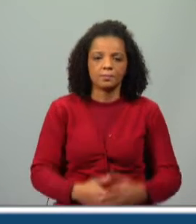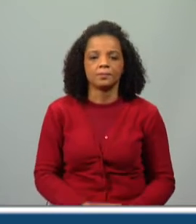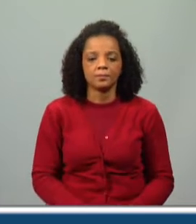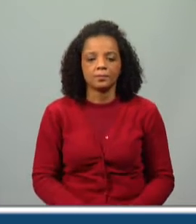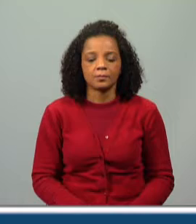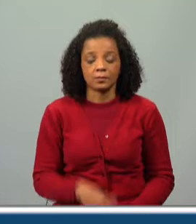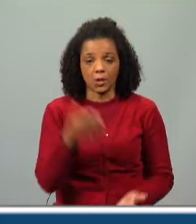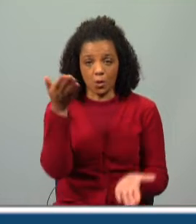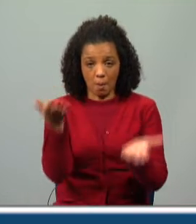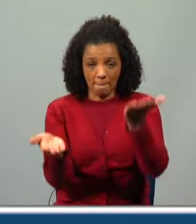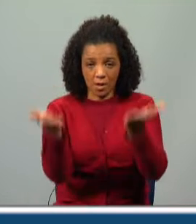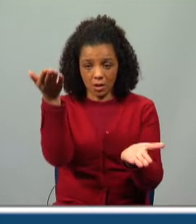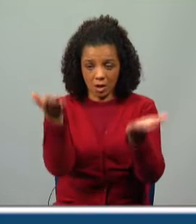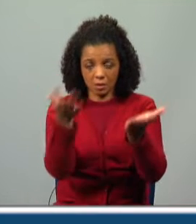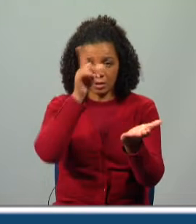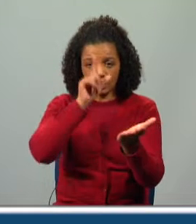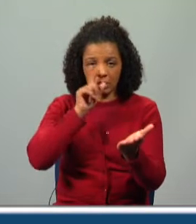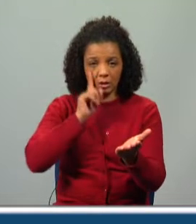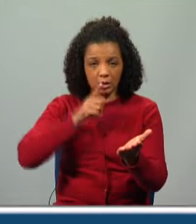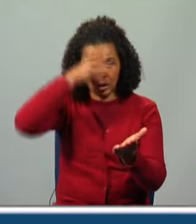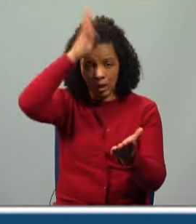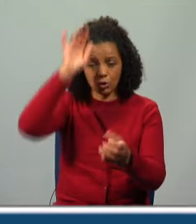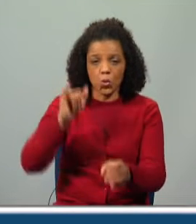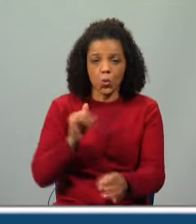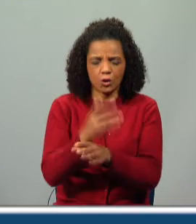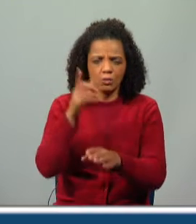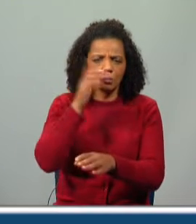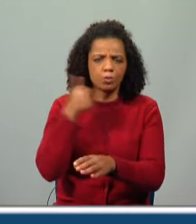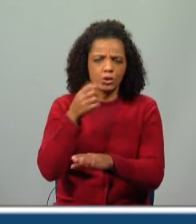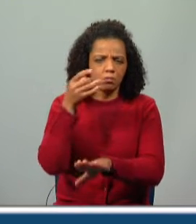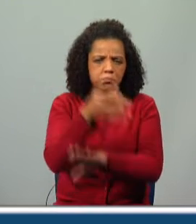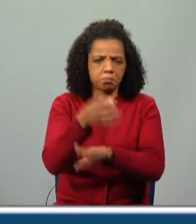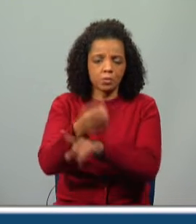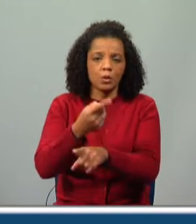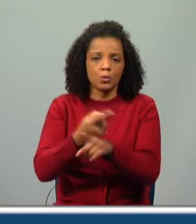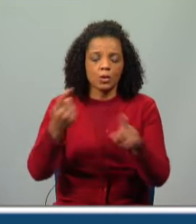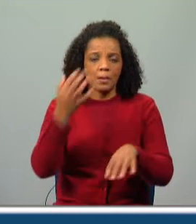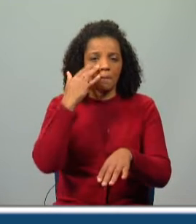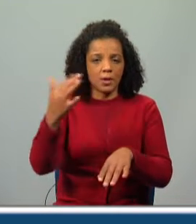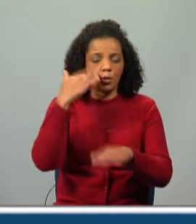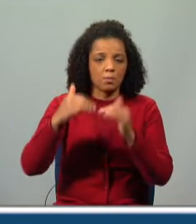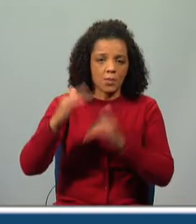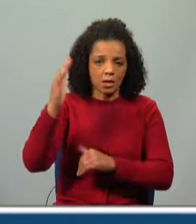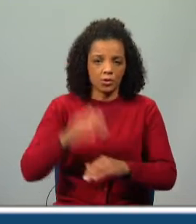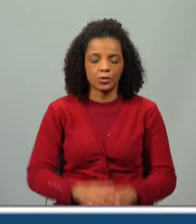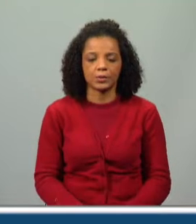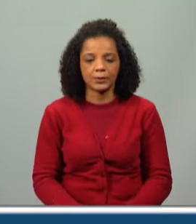em comparação com as outras galinhas, era ainda mais bonita, porque tinha mais brilho nas suas penas. Muito bem.